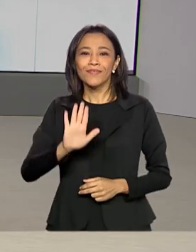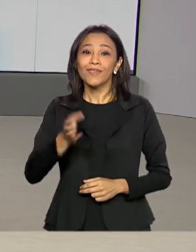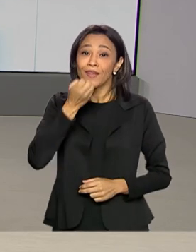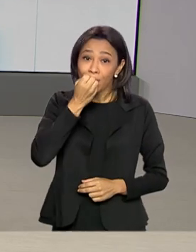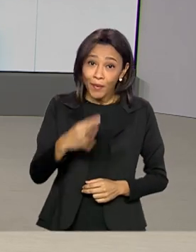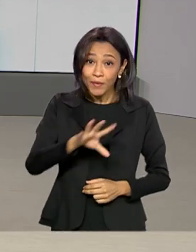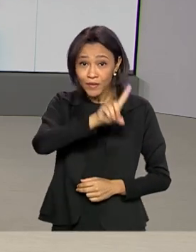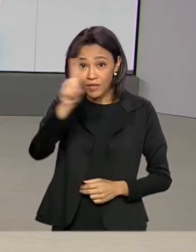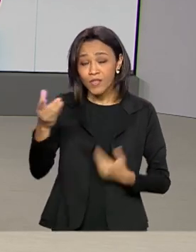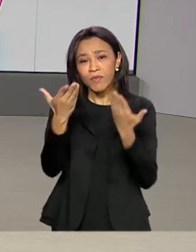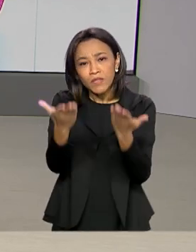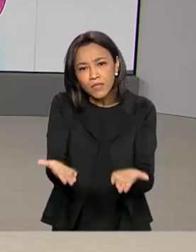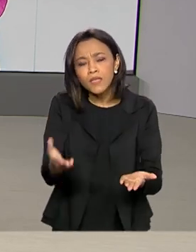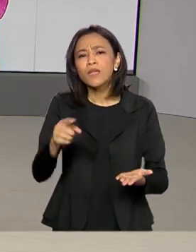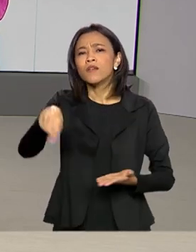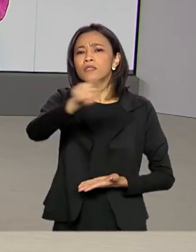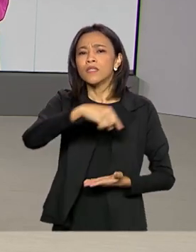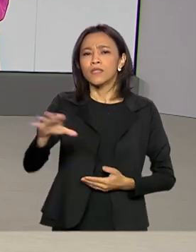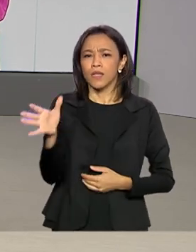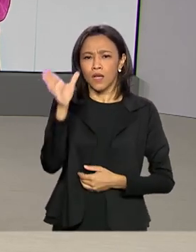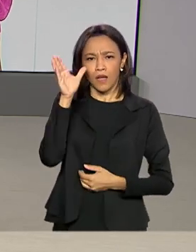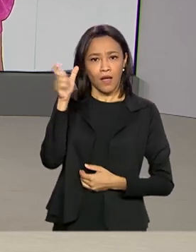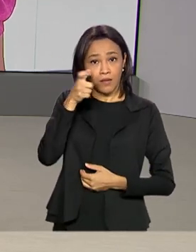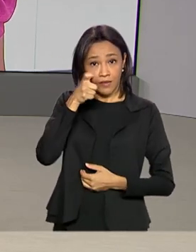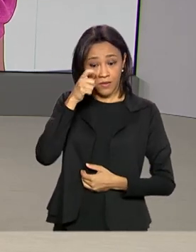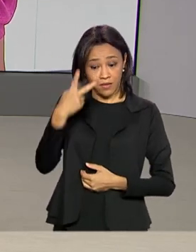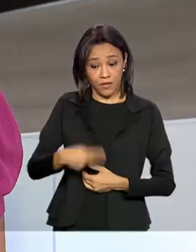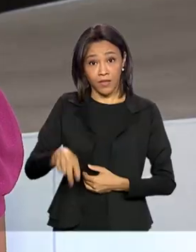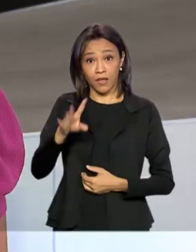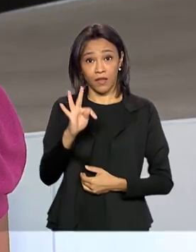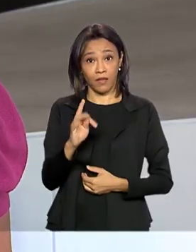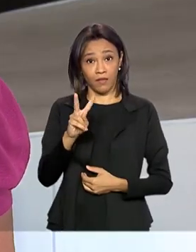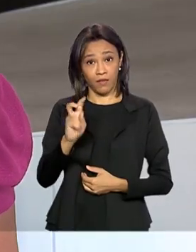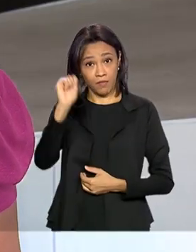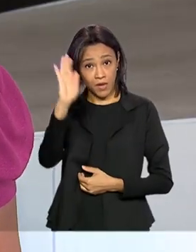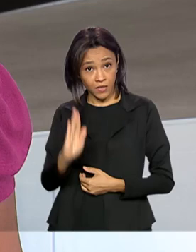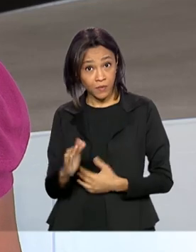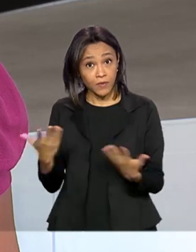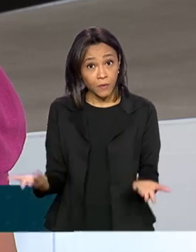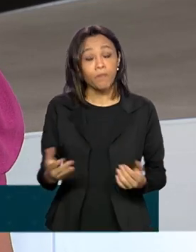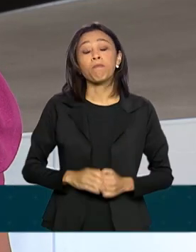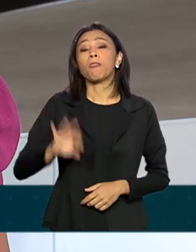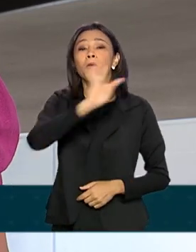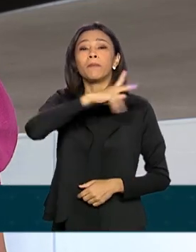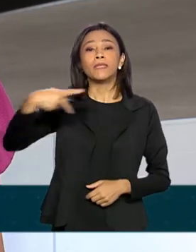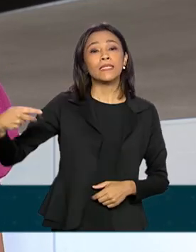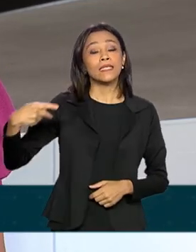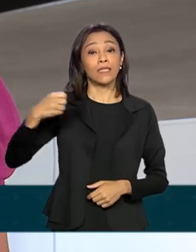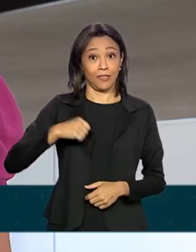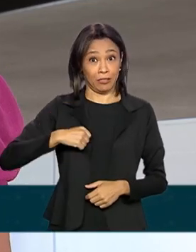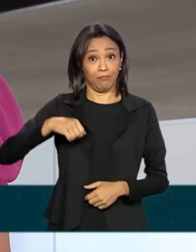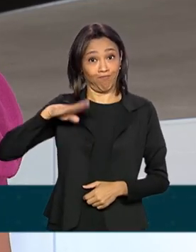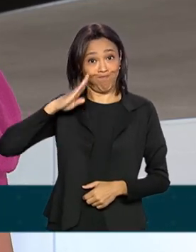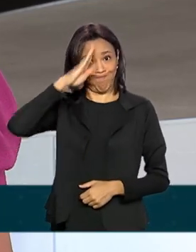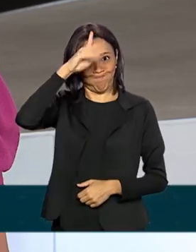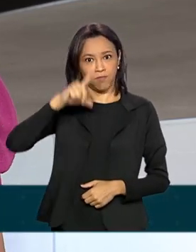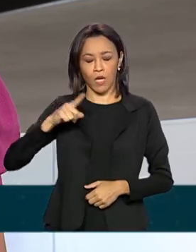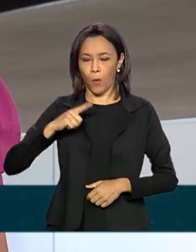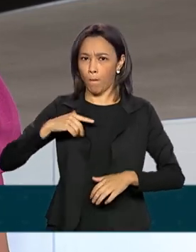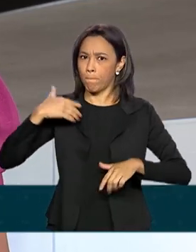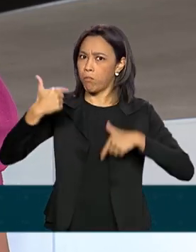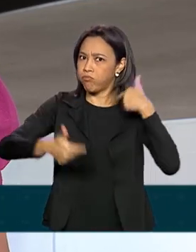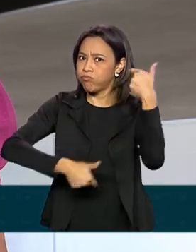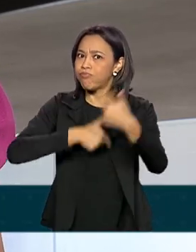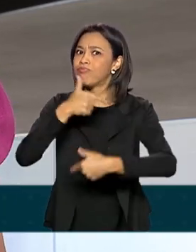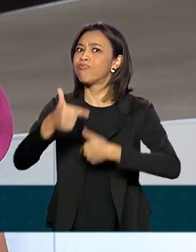Bom dia pra você. Bom dia pra você que acompanha a TV Brasil. É isso mesmo. E olha só, o presidente Jair Bolsonaro tem uma quarta-feira bem movimentada aqui